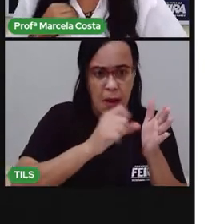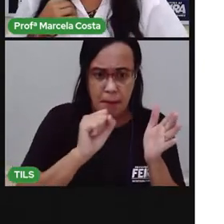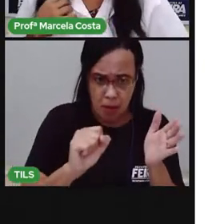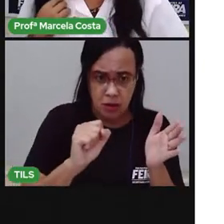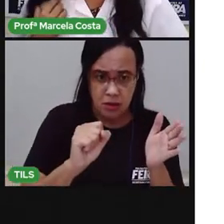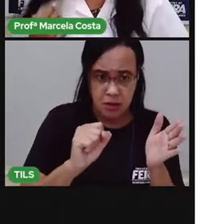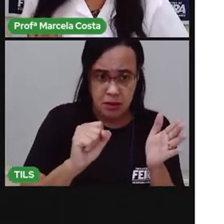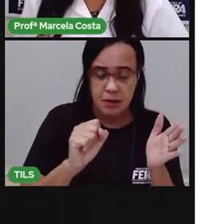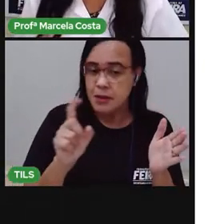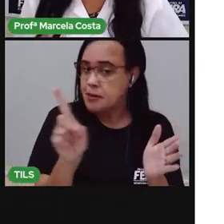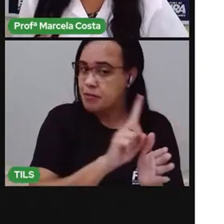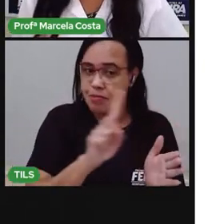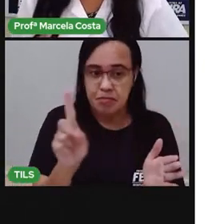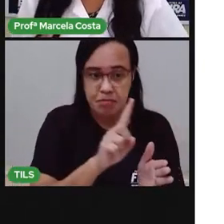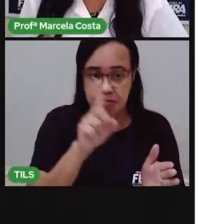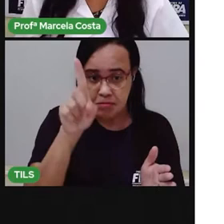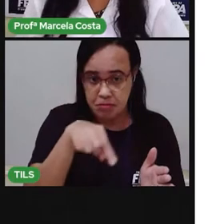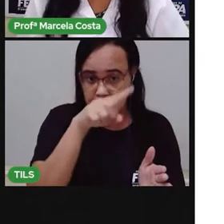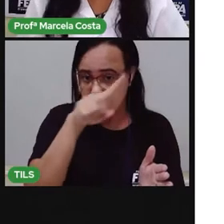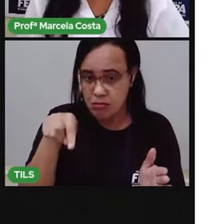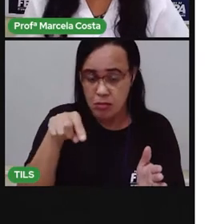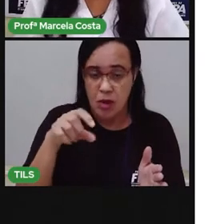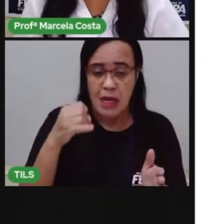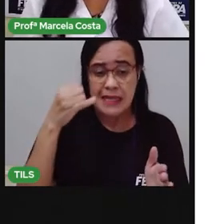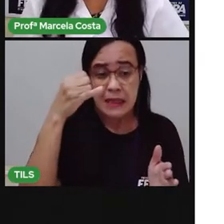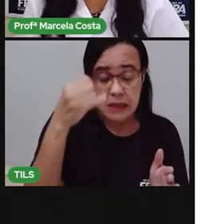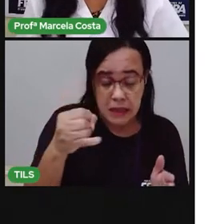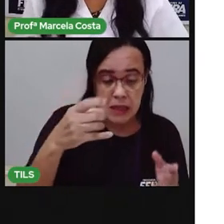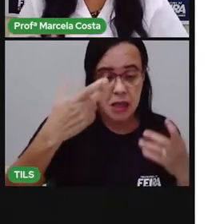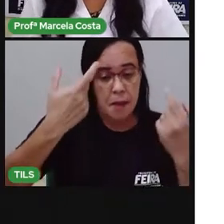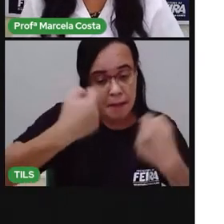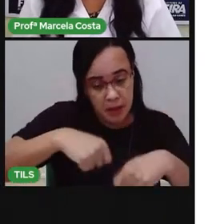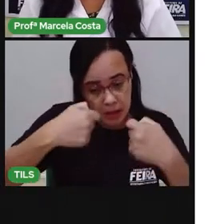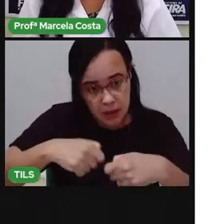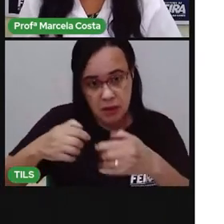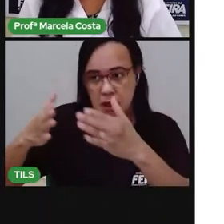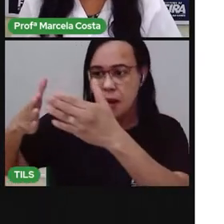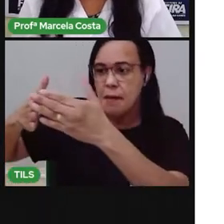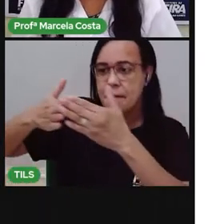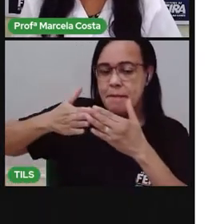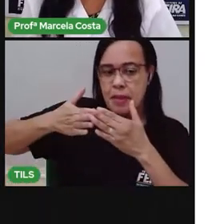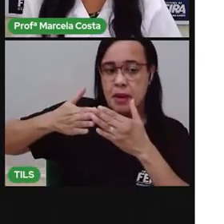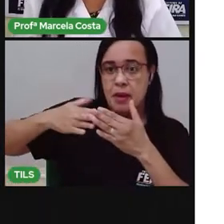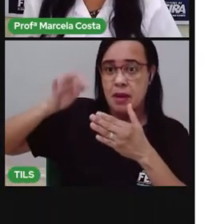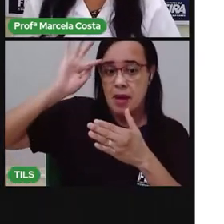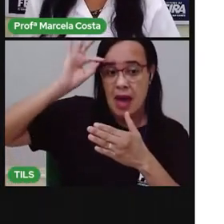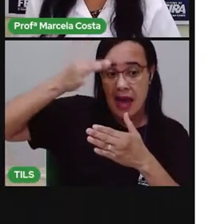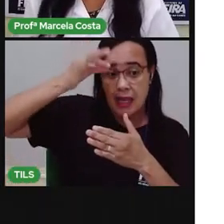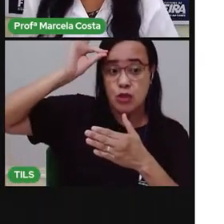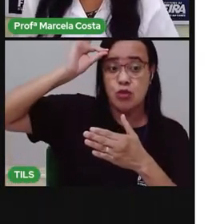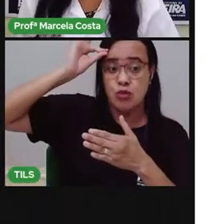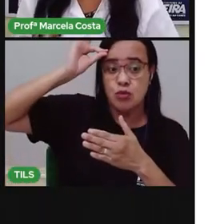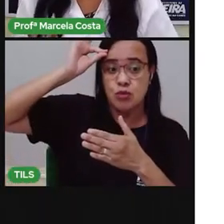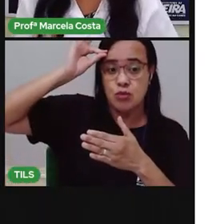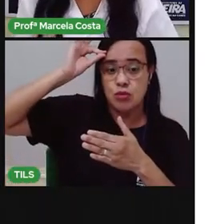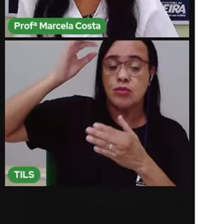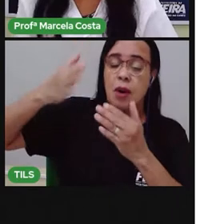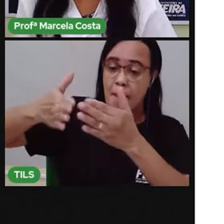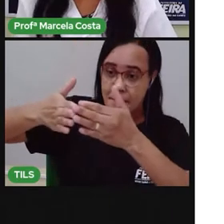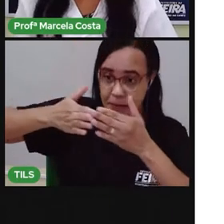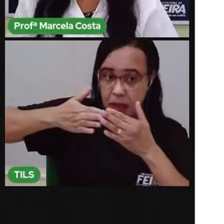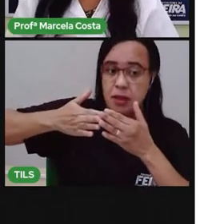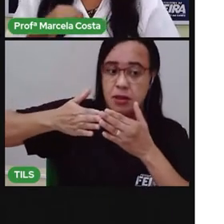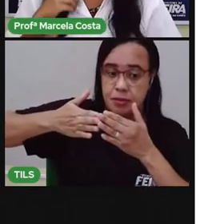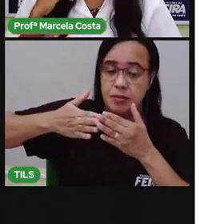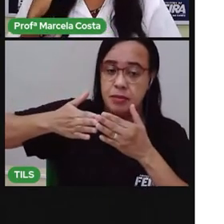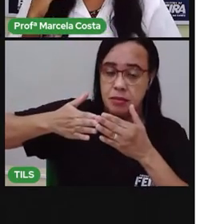Quando você precisar ligar algum aparelho, peça a ajuda de um responsável, de um responsável, de um adulto,